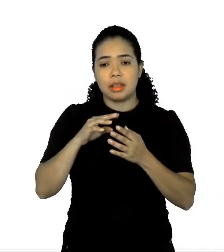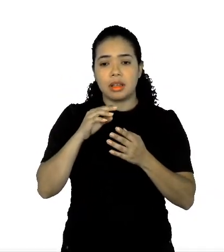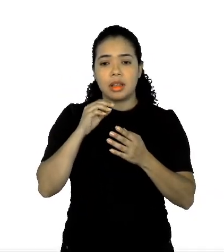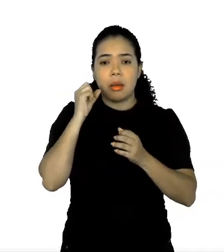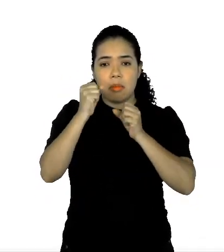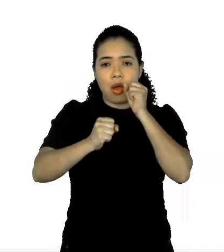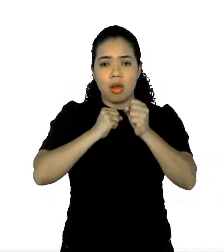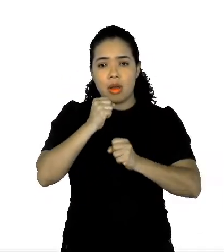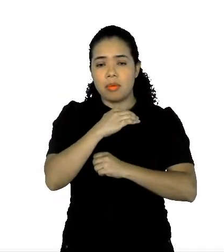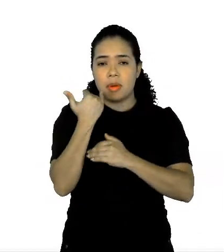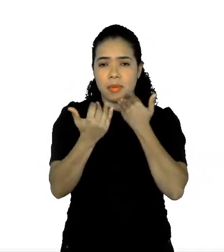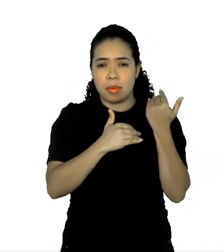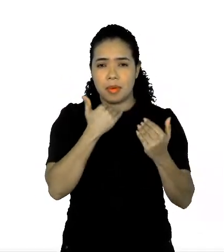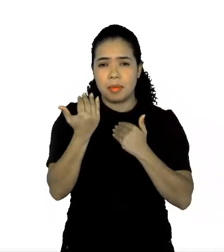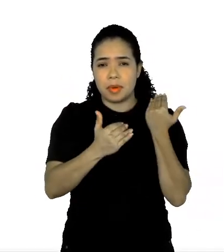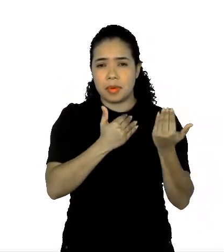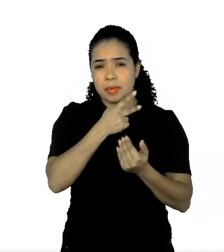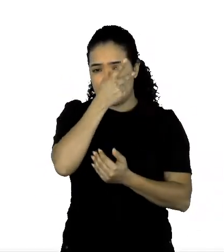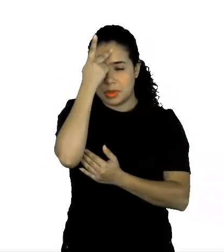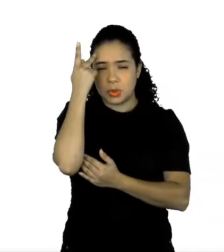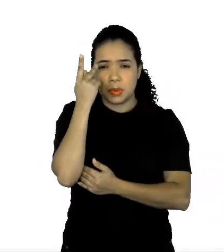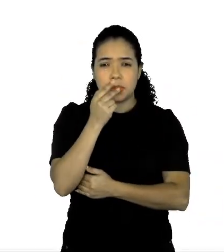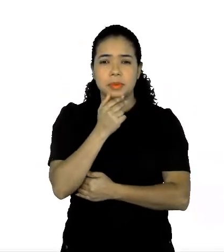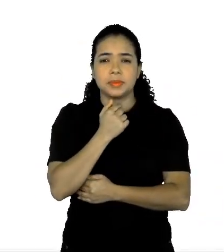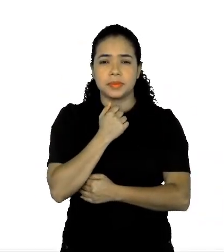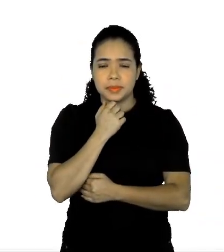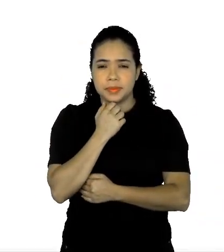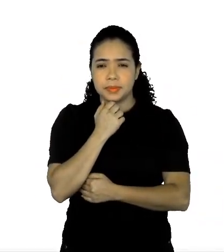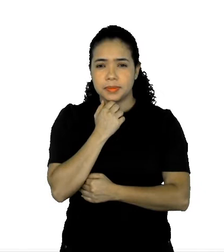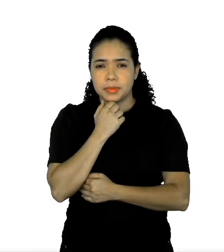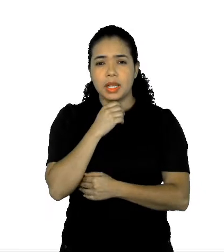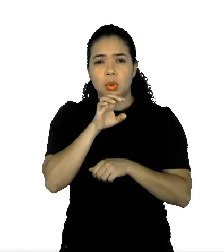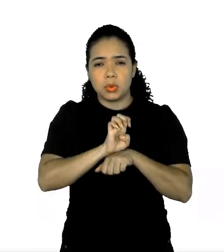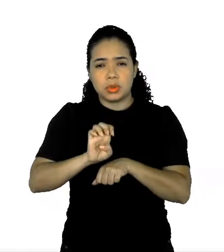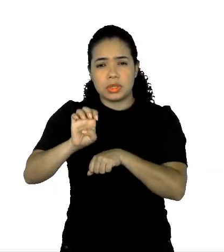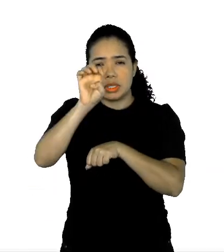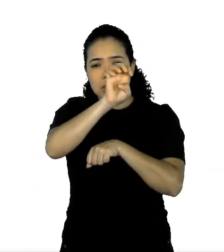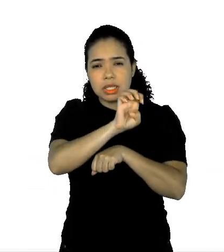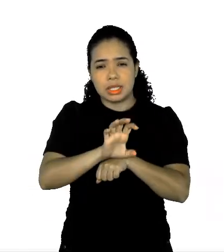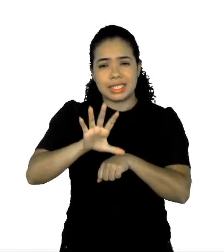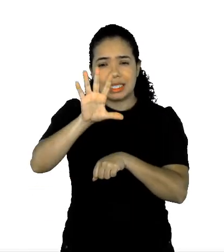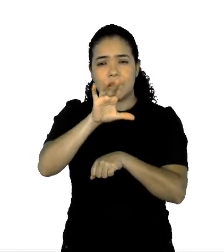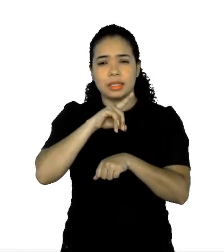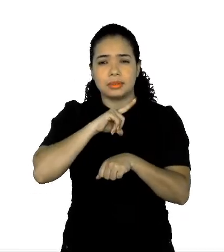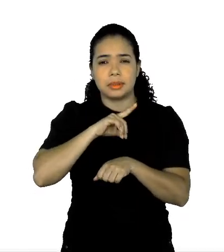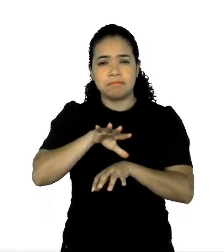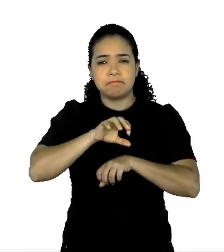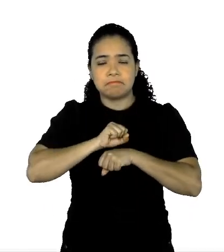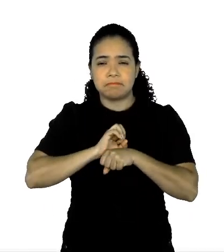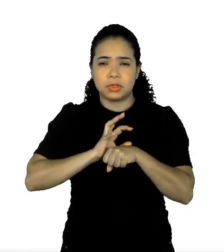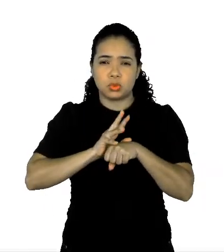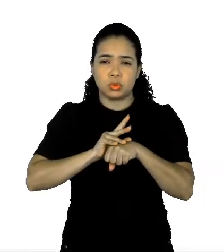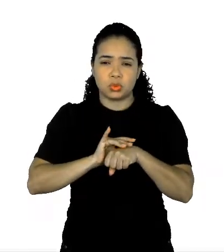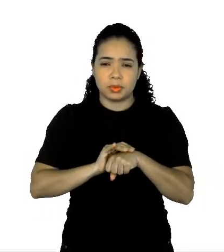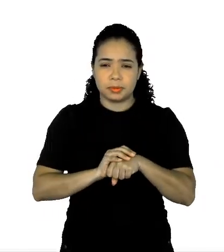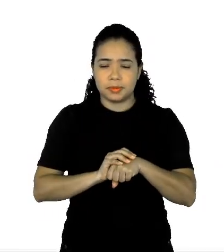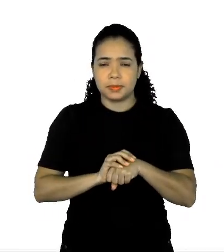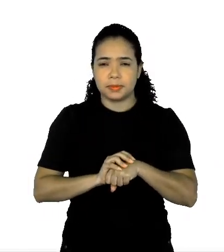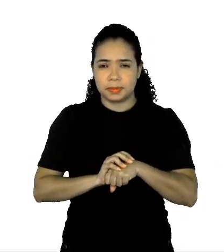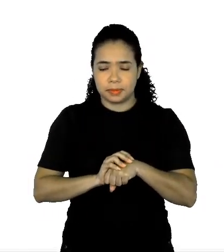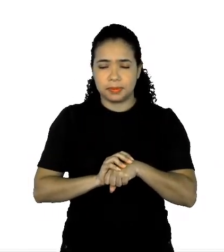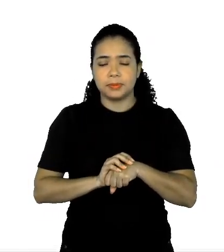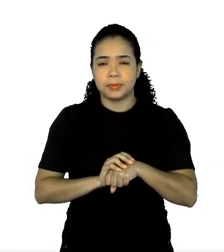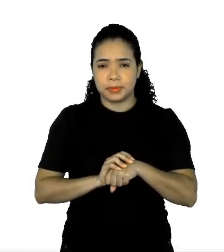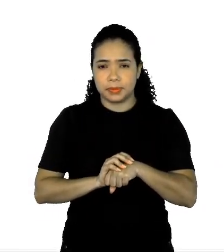Aqui nessa tabela do lado, a gente tem os estados, né, todos os estados com os casos confirmados dessa